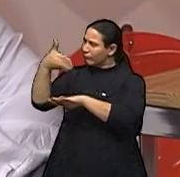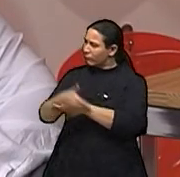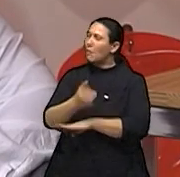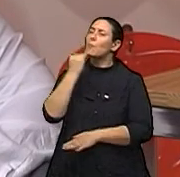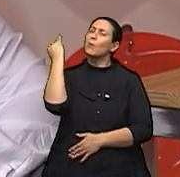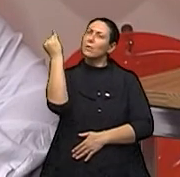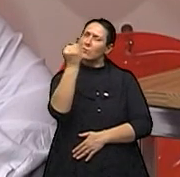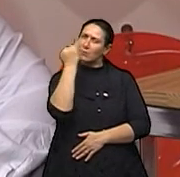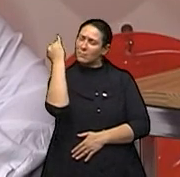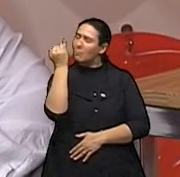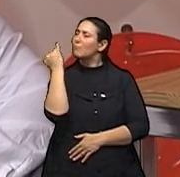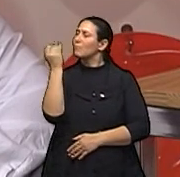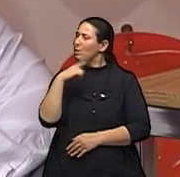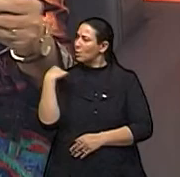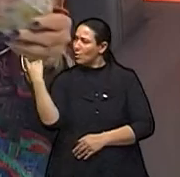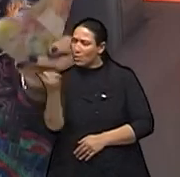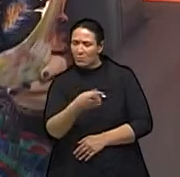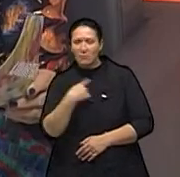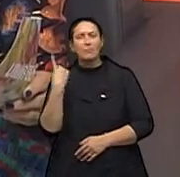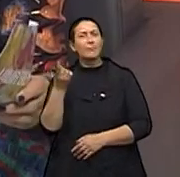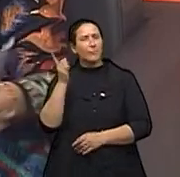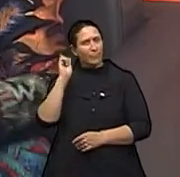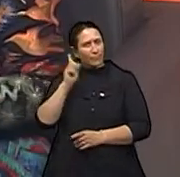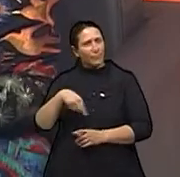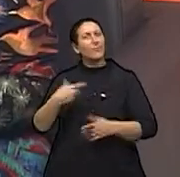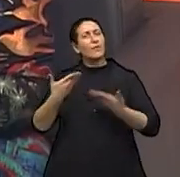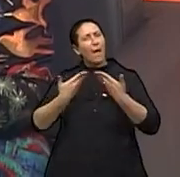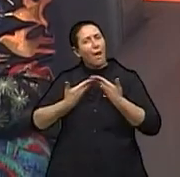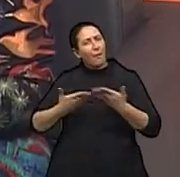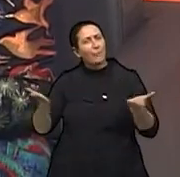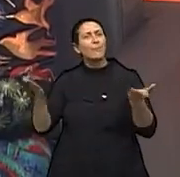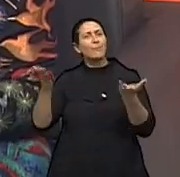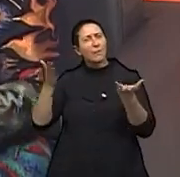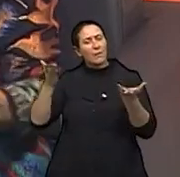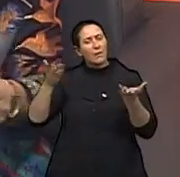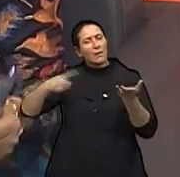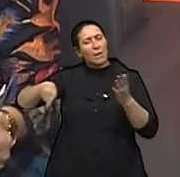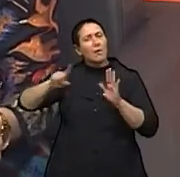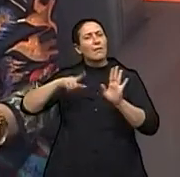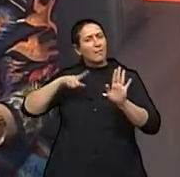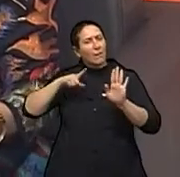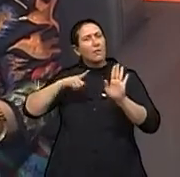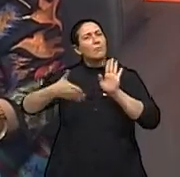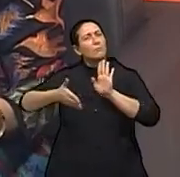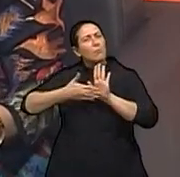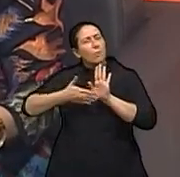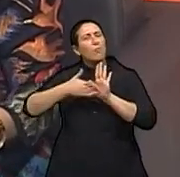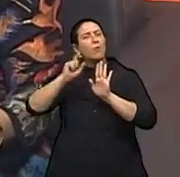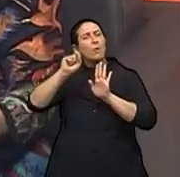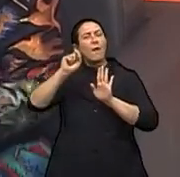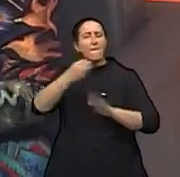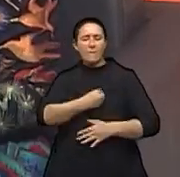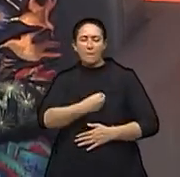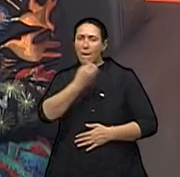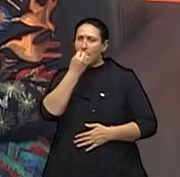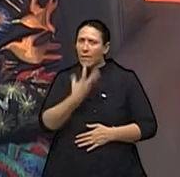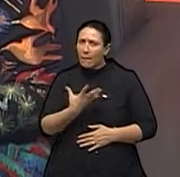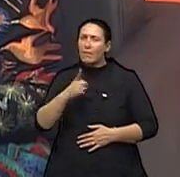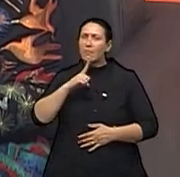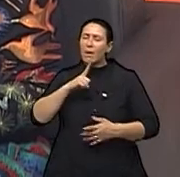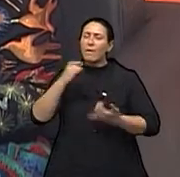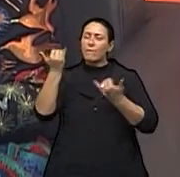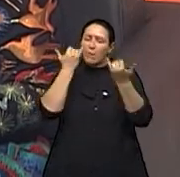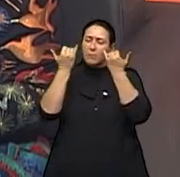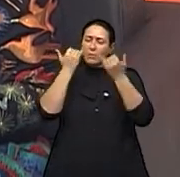importantíssimo para nós abrir esta outra porta. É isso que o Viva Bem se propõe, a trazer para vocês informações para que a gente tenha